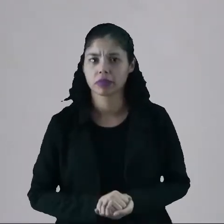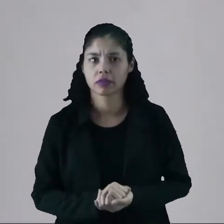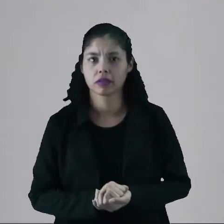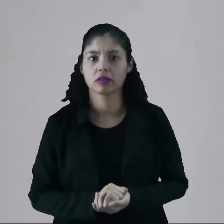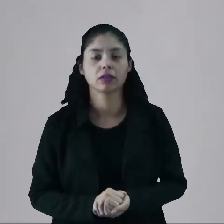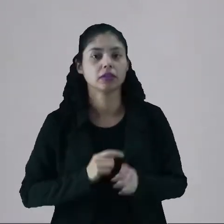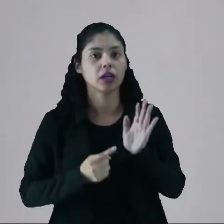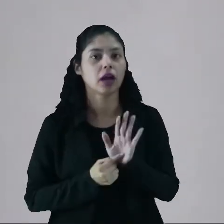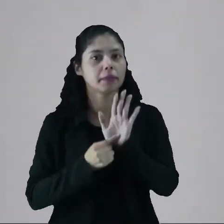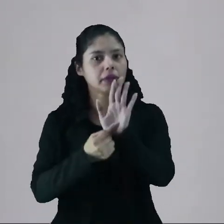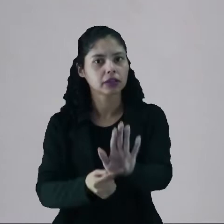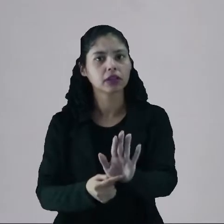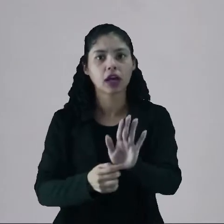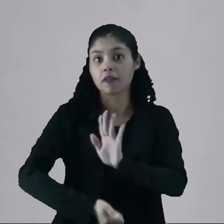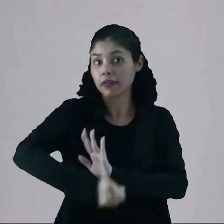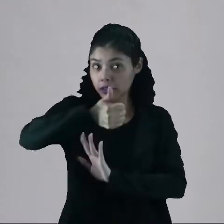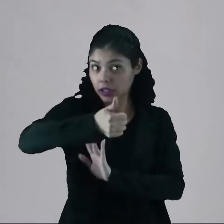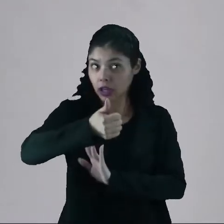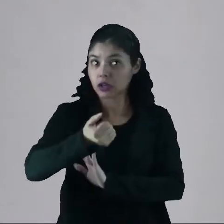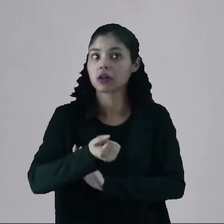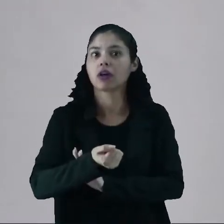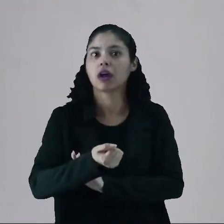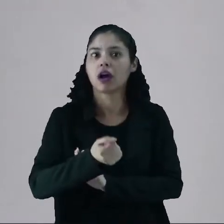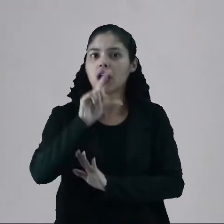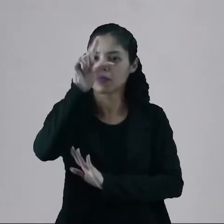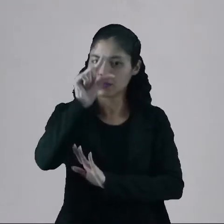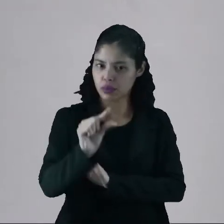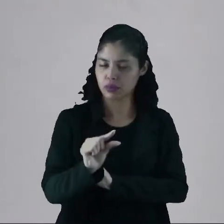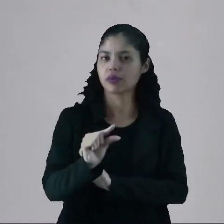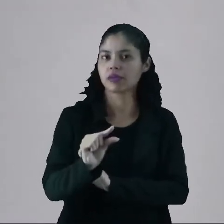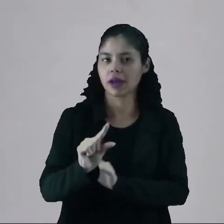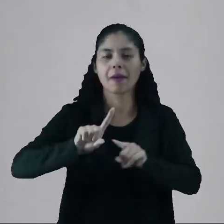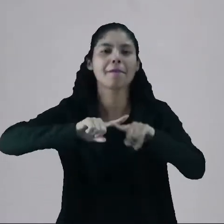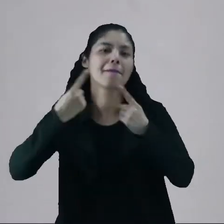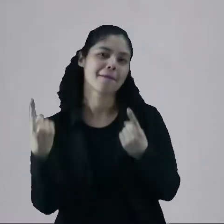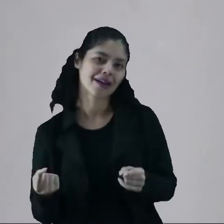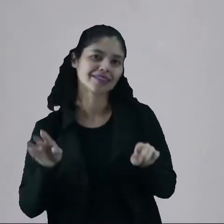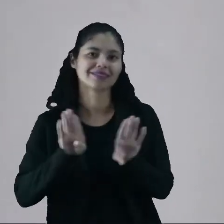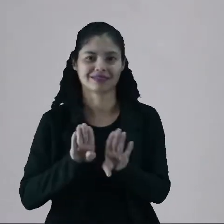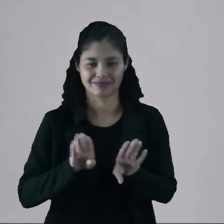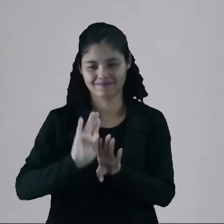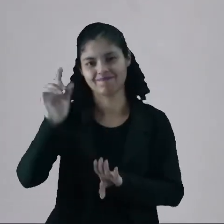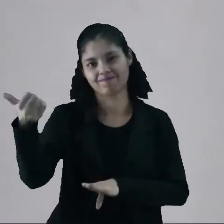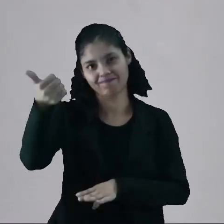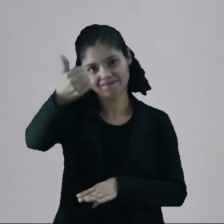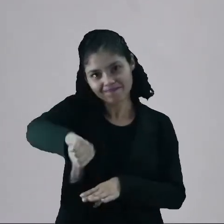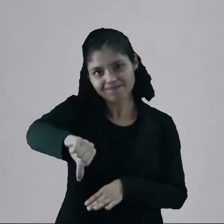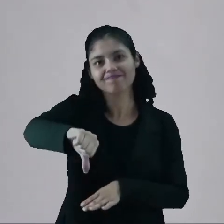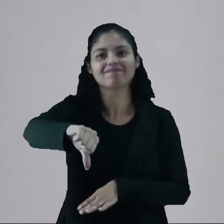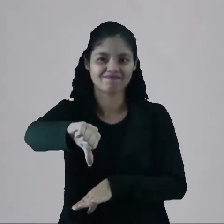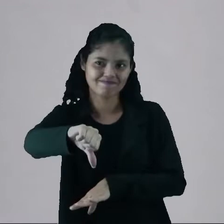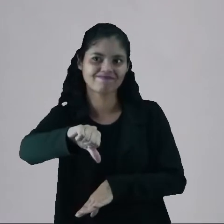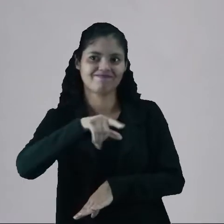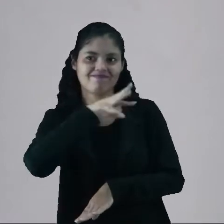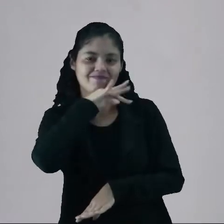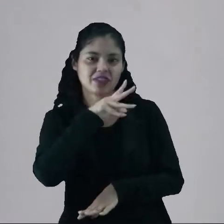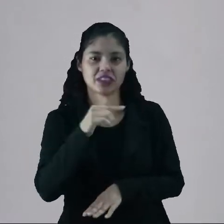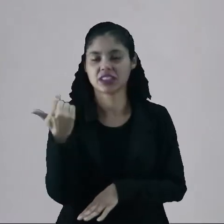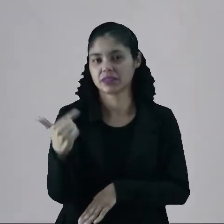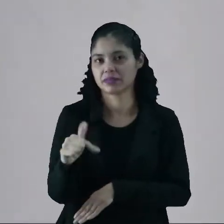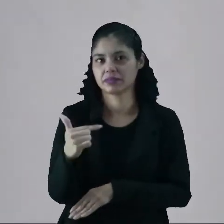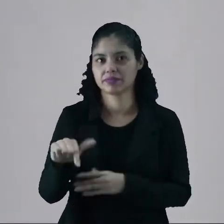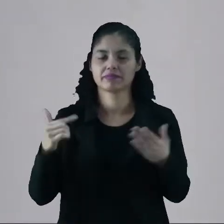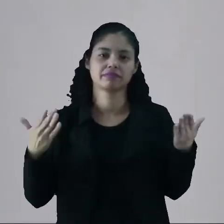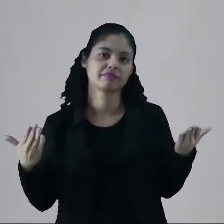ela apresenta como vantagem um baixo custo, mas por outro lado há uma grande desvantagem que